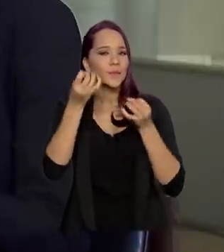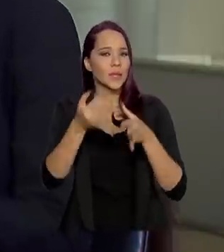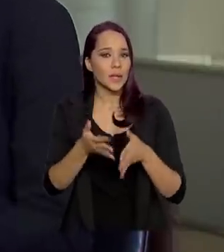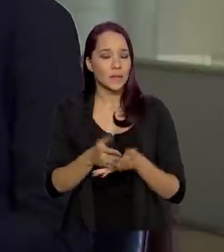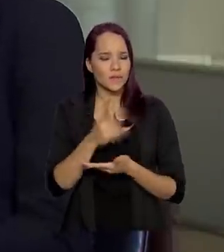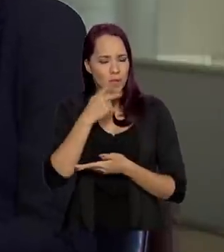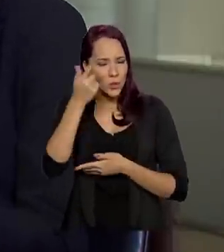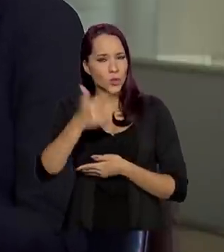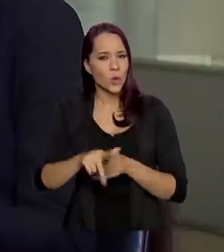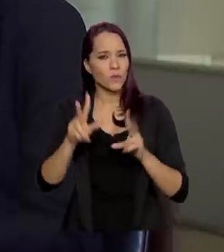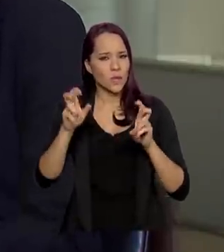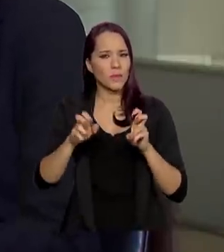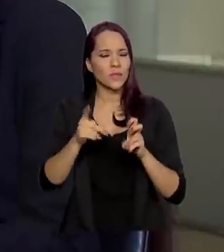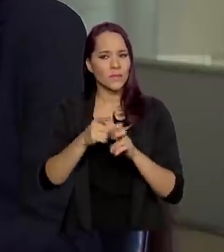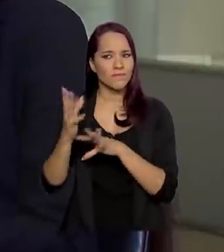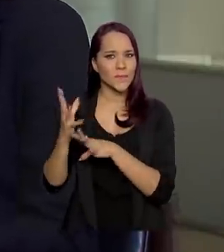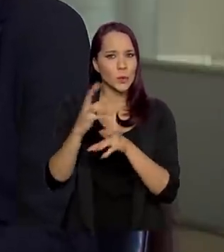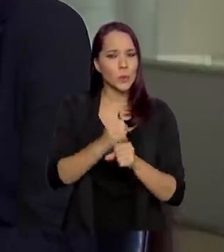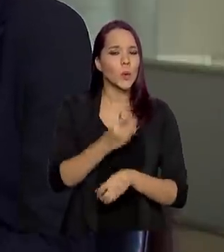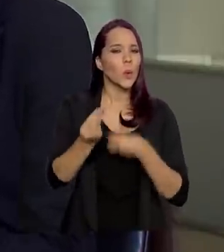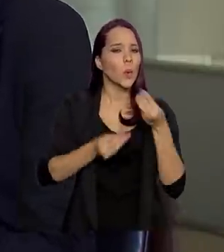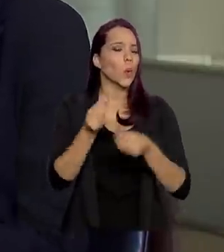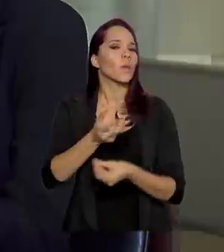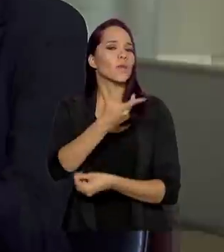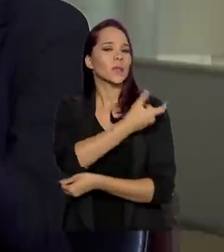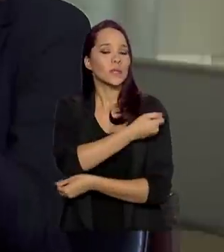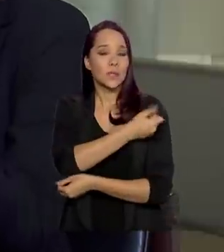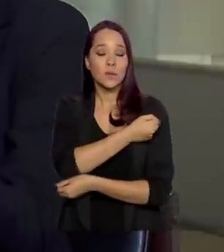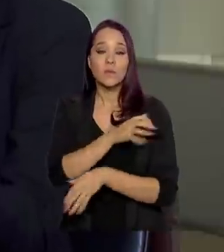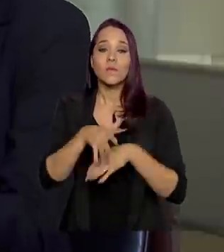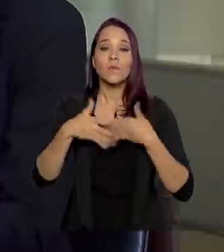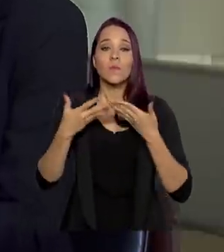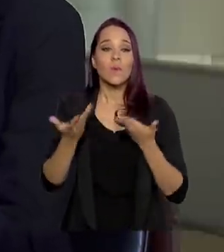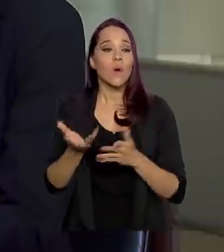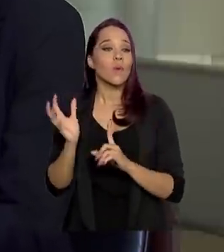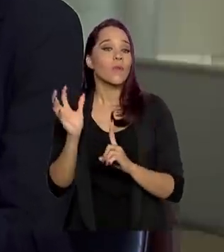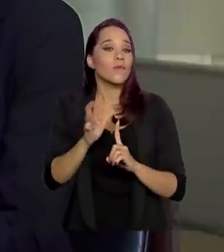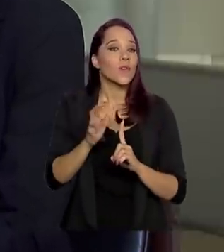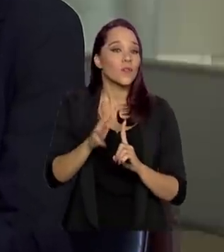vou retomar esse assunto, para o senhor fazer um balanço de como foi a vacinação e de que efeitos,